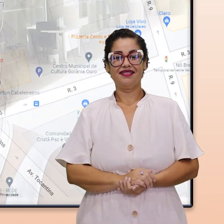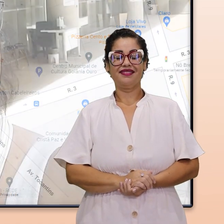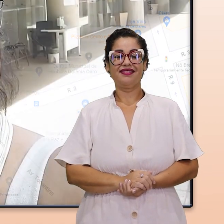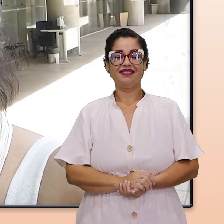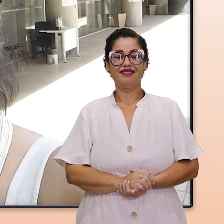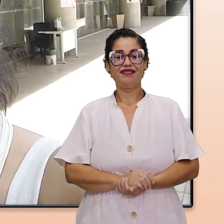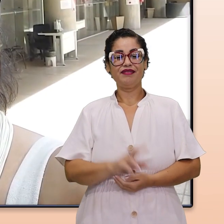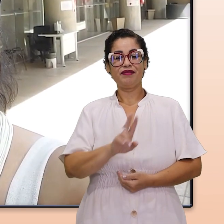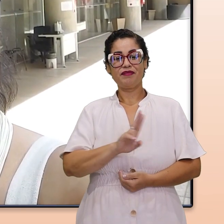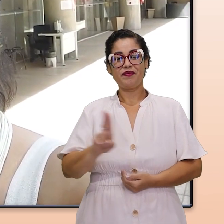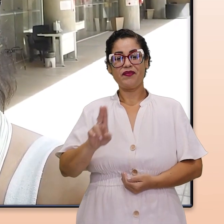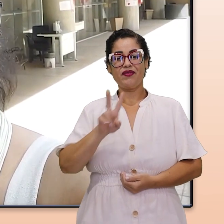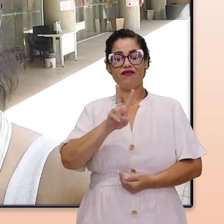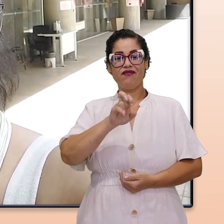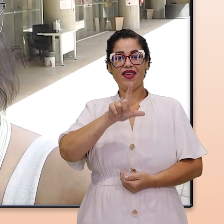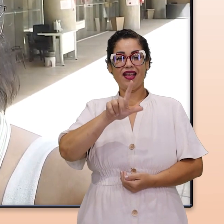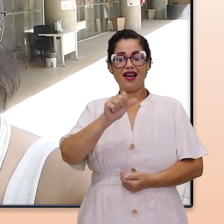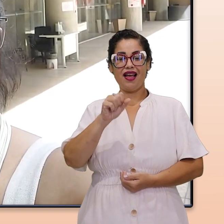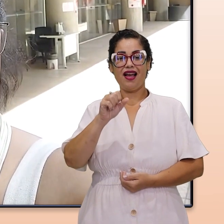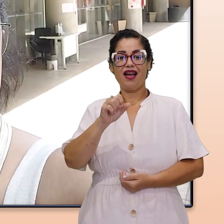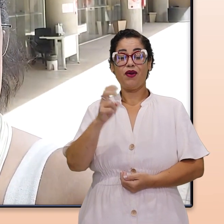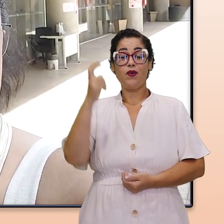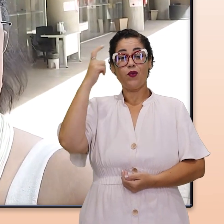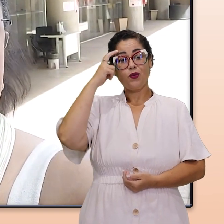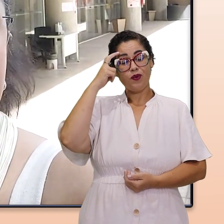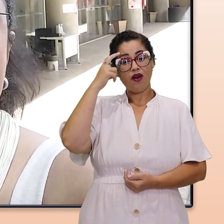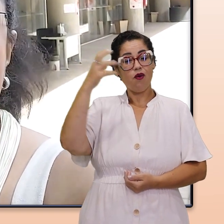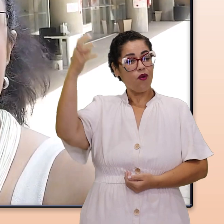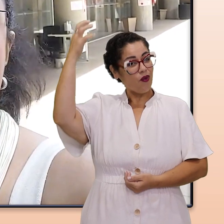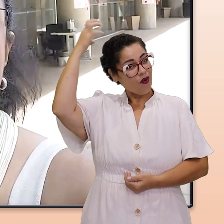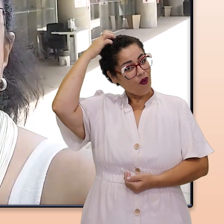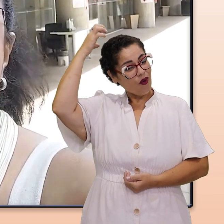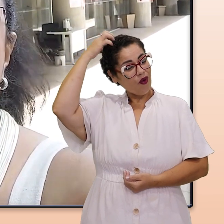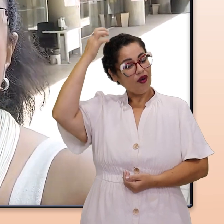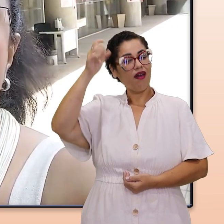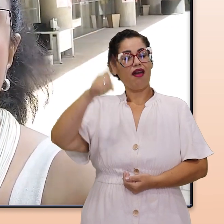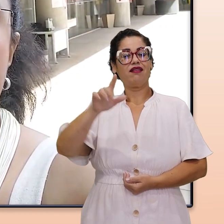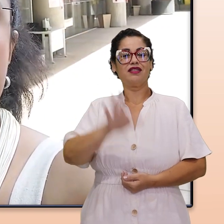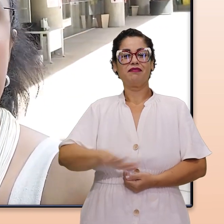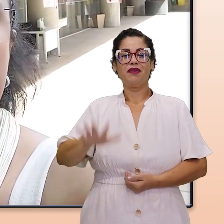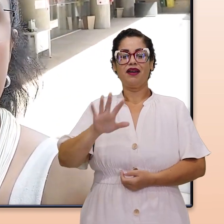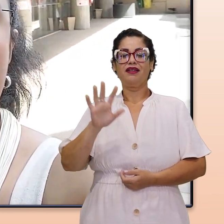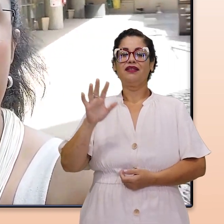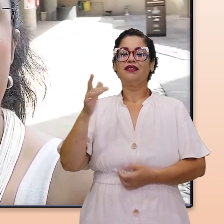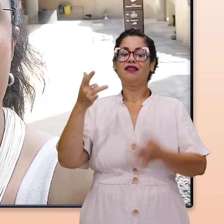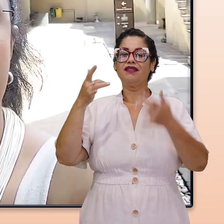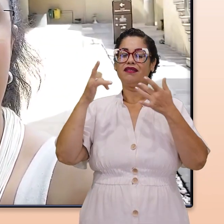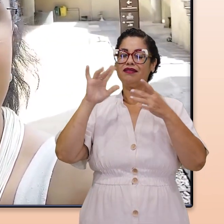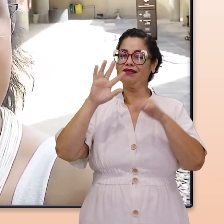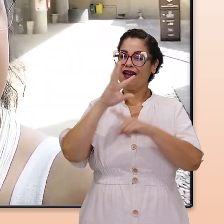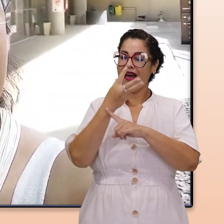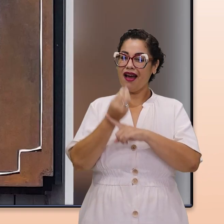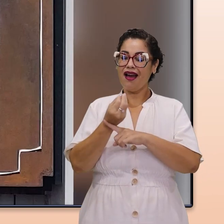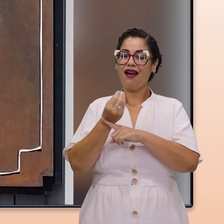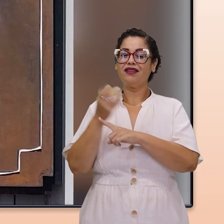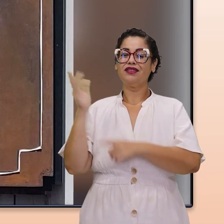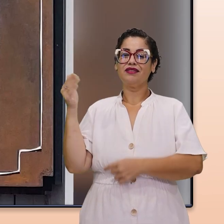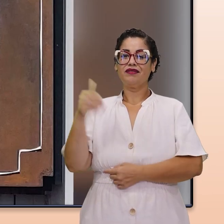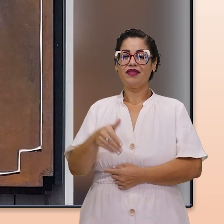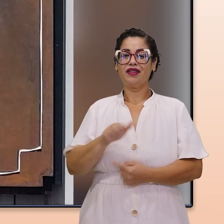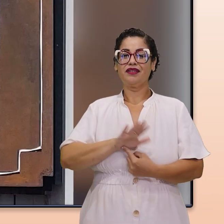Chama-se Vila Cultural Cora Coralim. É um espaço onde os artistas expõem suas obras.